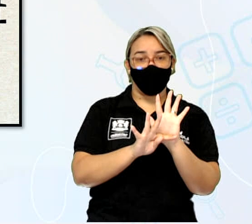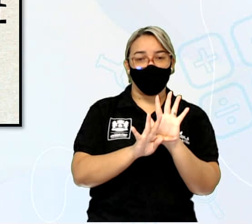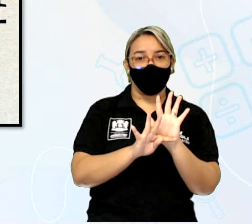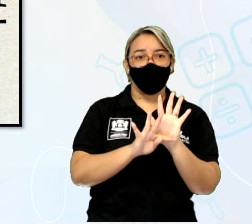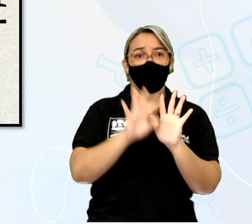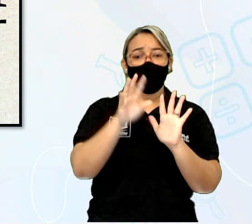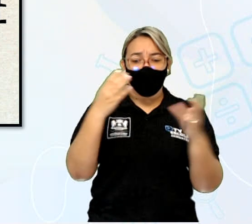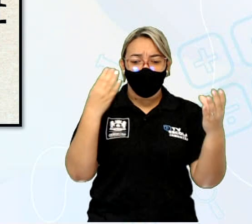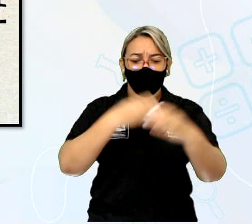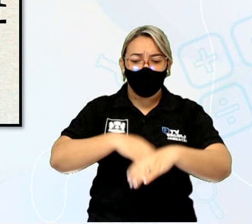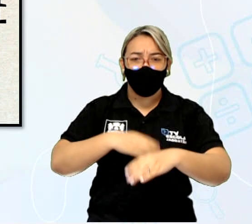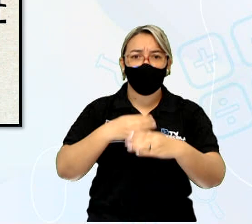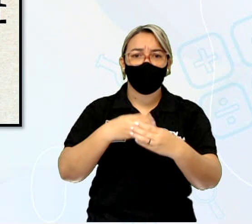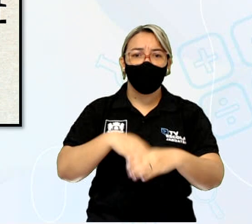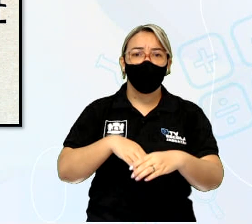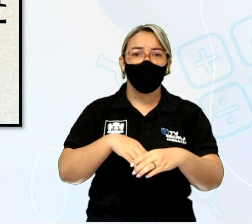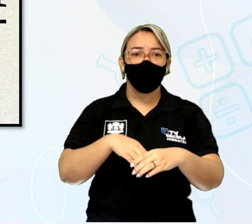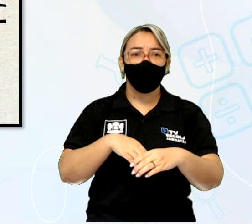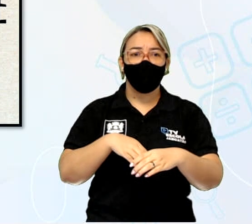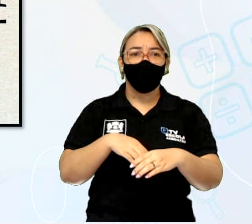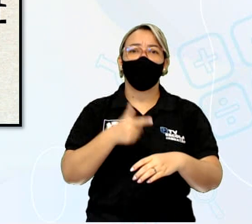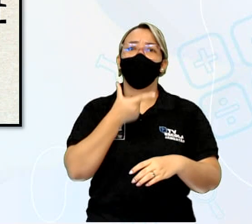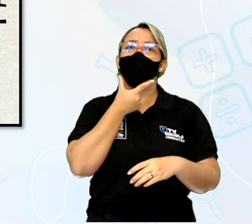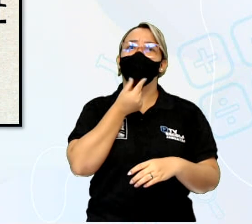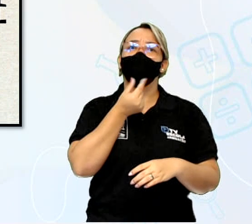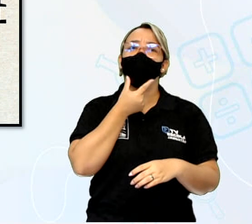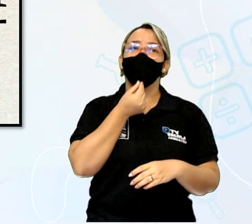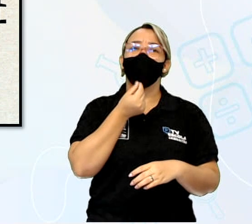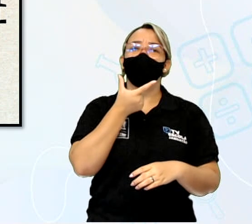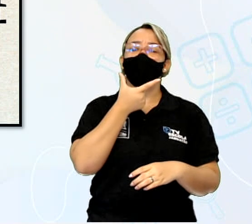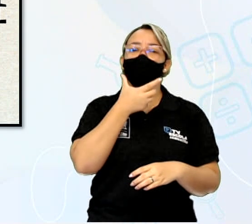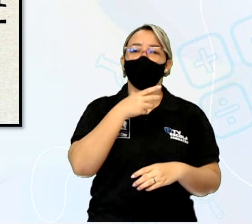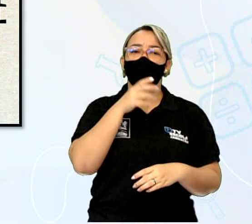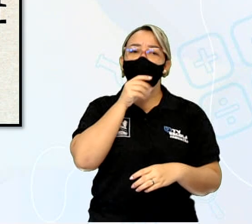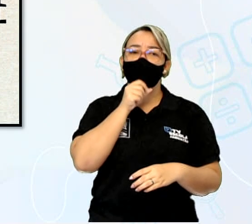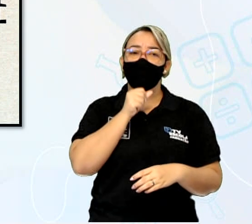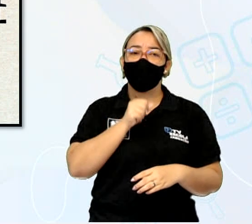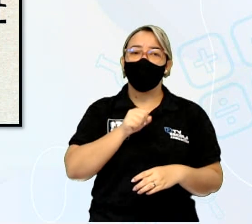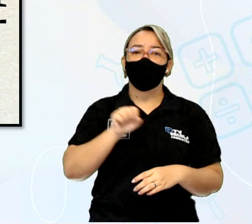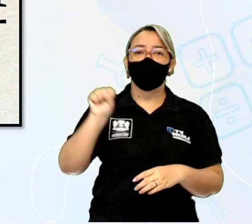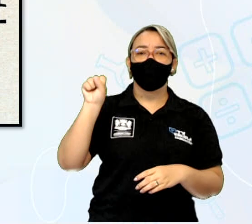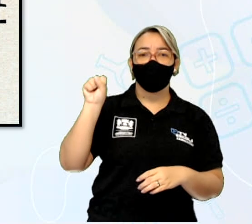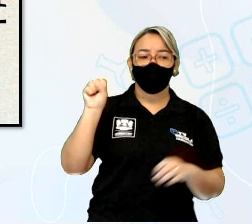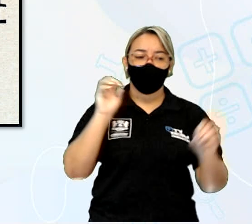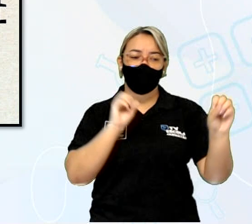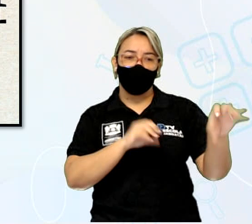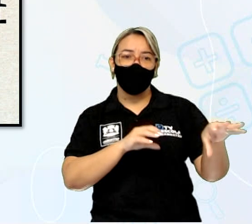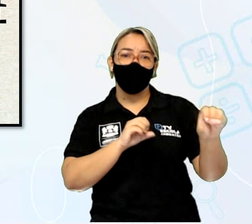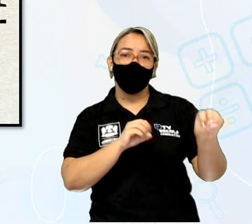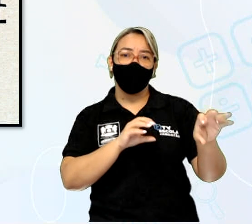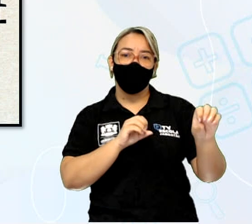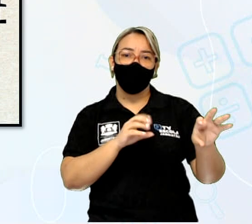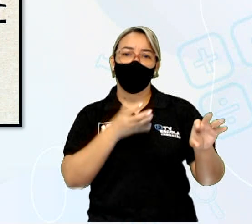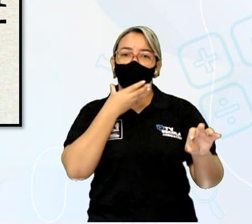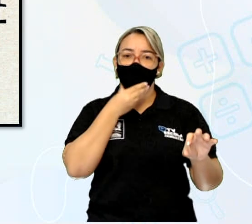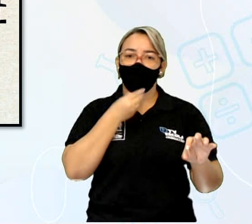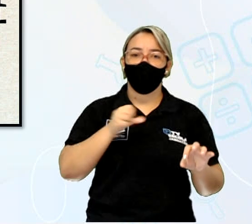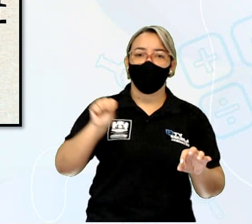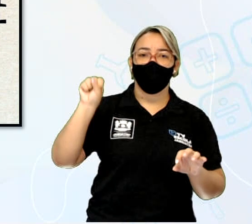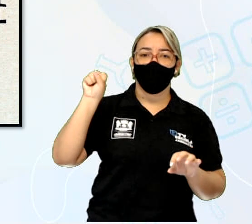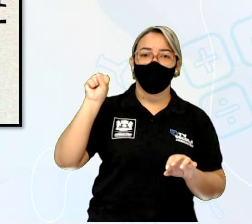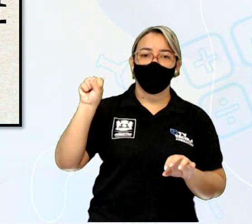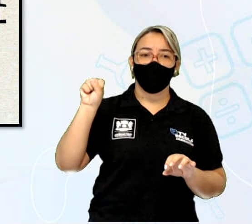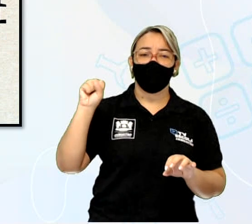concurso, vai ser homenageado o nosso educador Paulo Freire, que foi uma pessoa